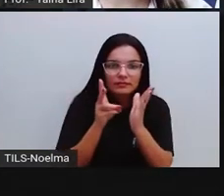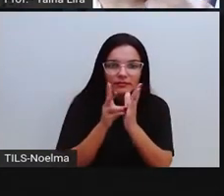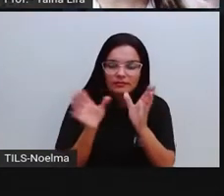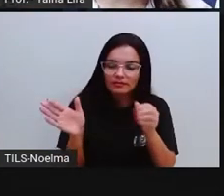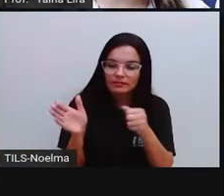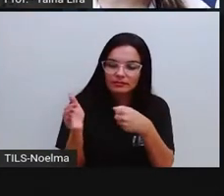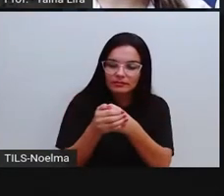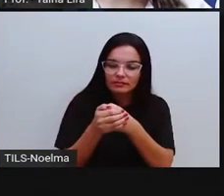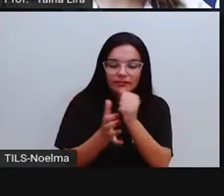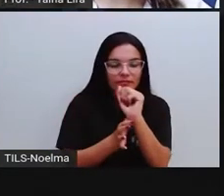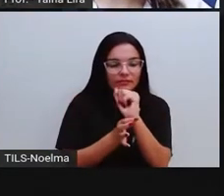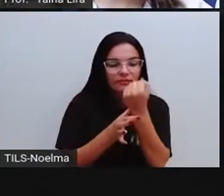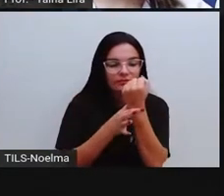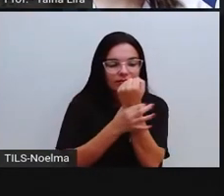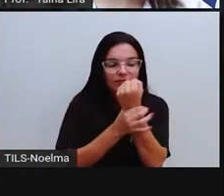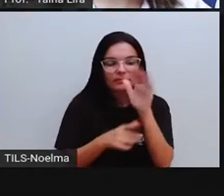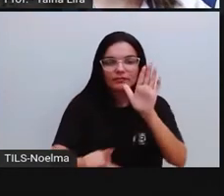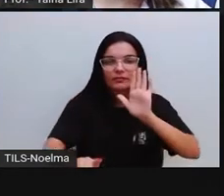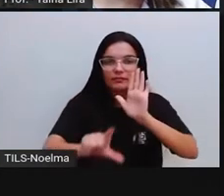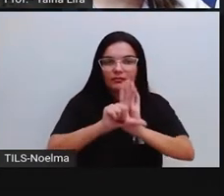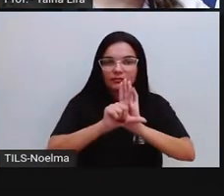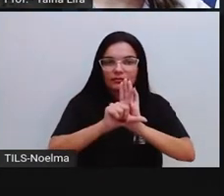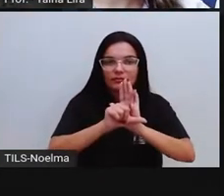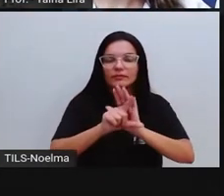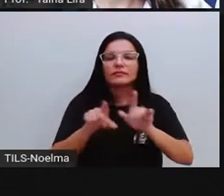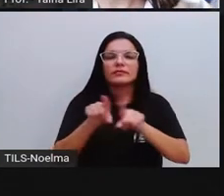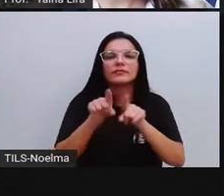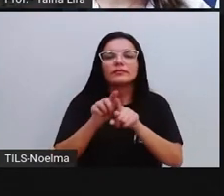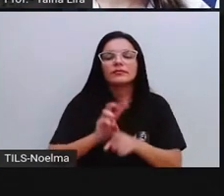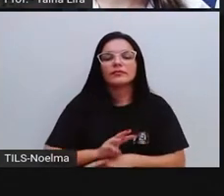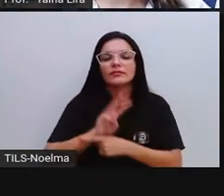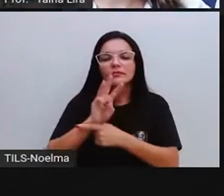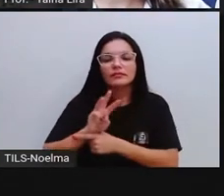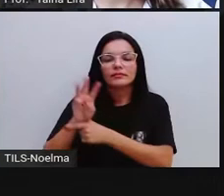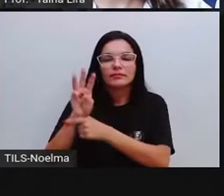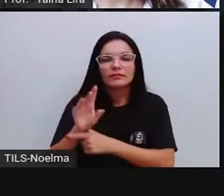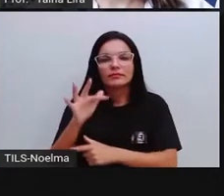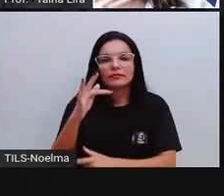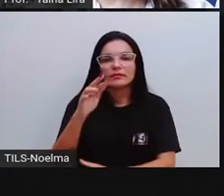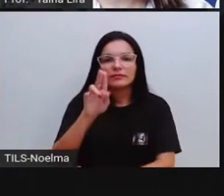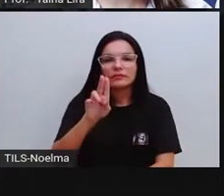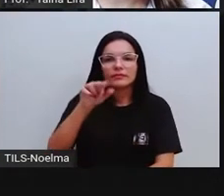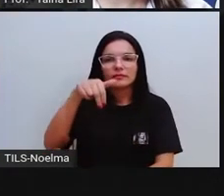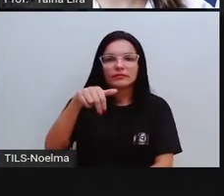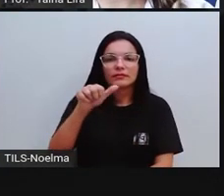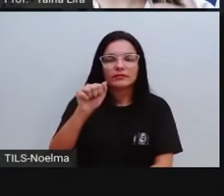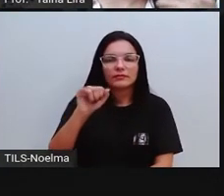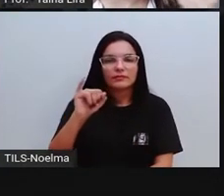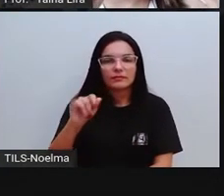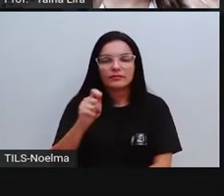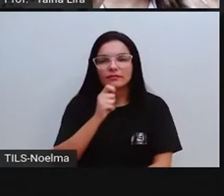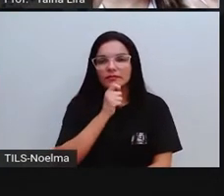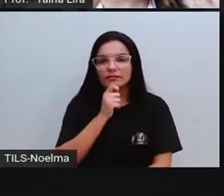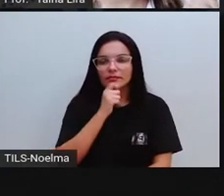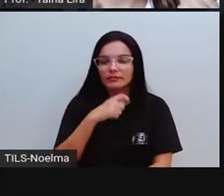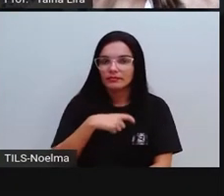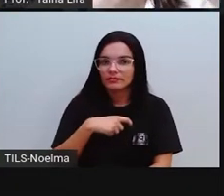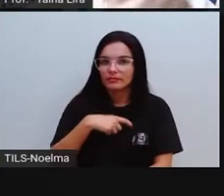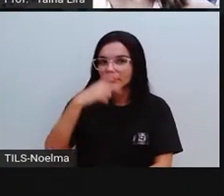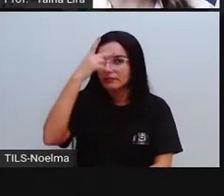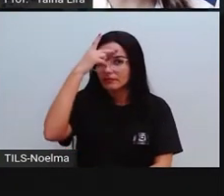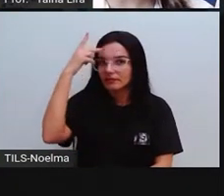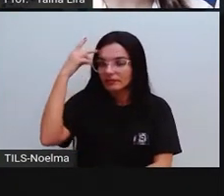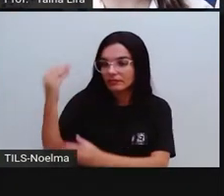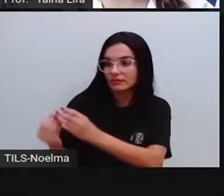do índio. Inclusive, no próprio site da FUNAI, ele fala que ainda existem povos que foram descobertos